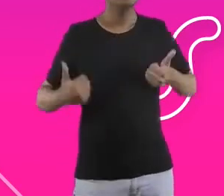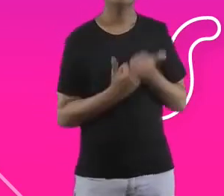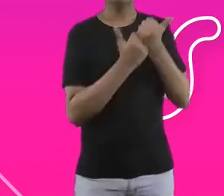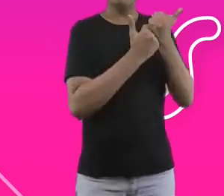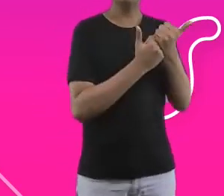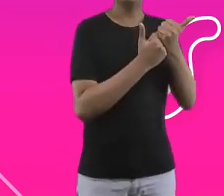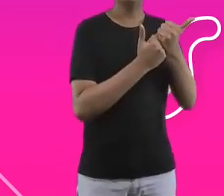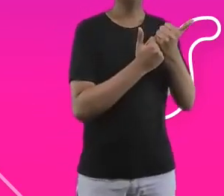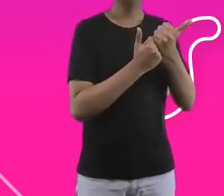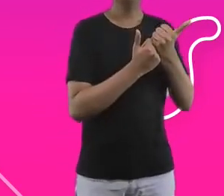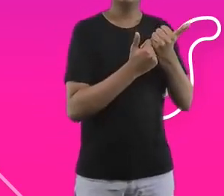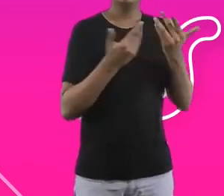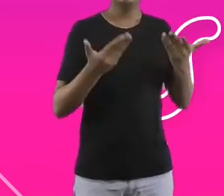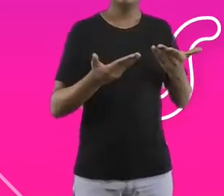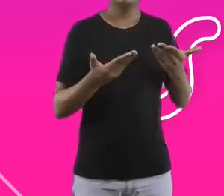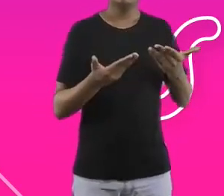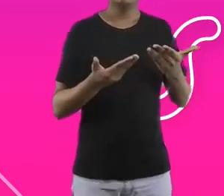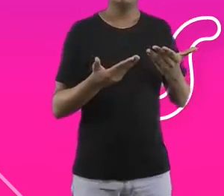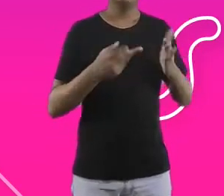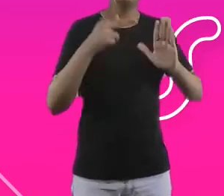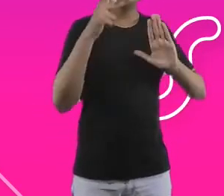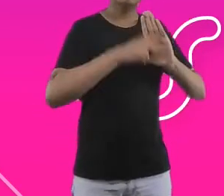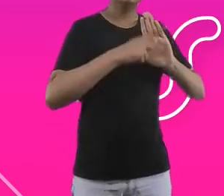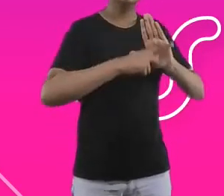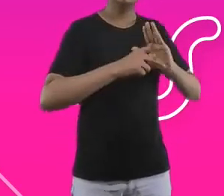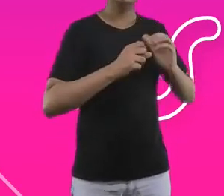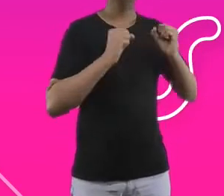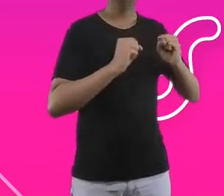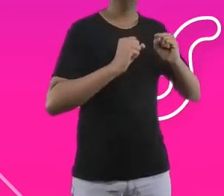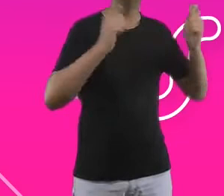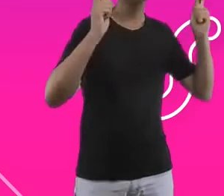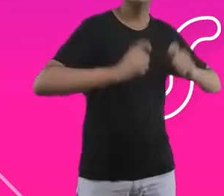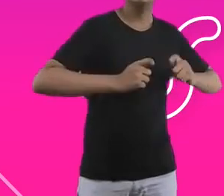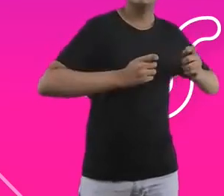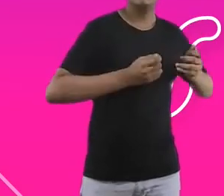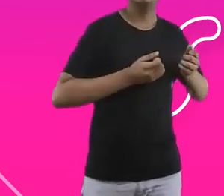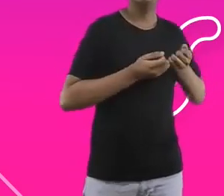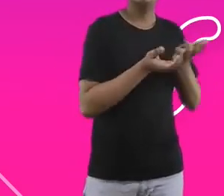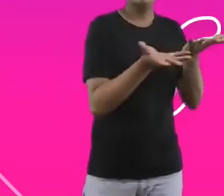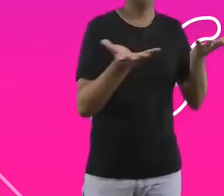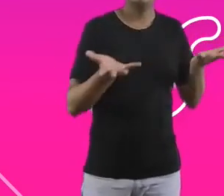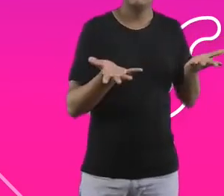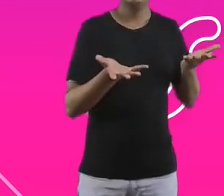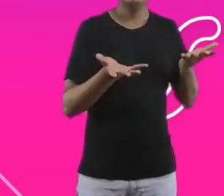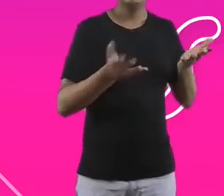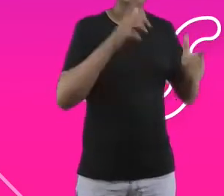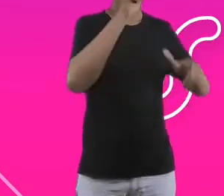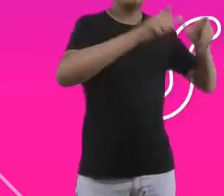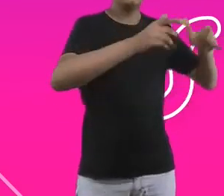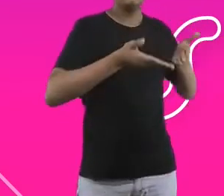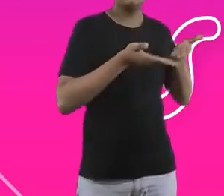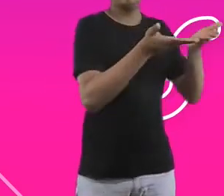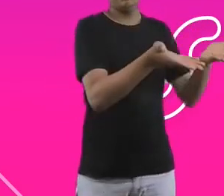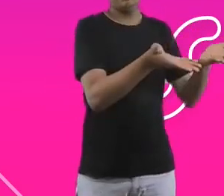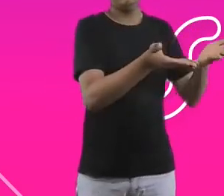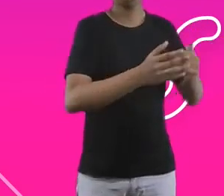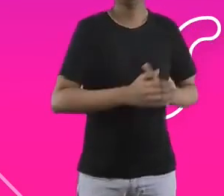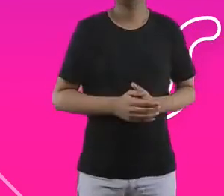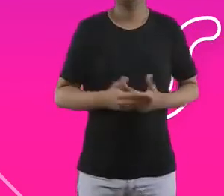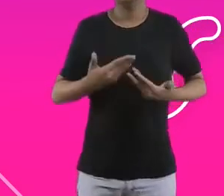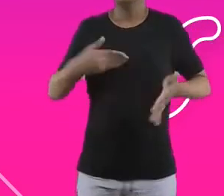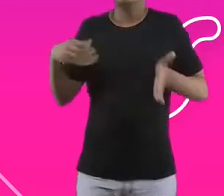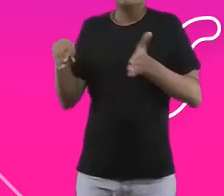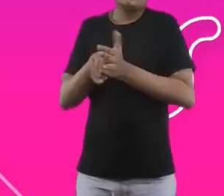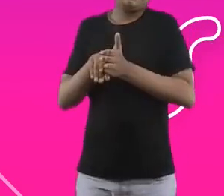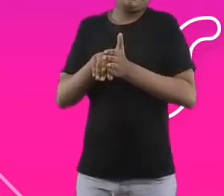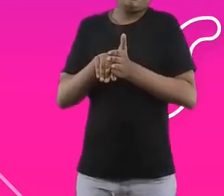agora um programa estruturado para que eu possa levar isso para outras pessoas. E eu cheguei na organização social e tive a grata surpresa